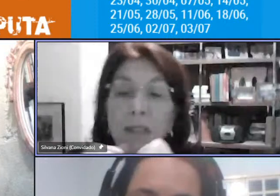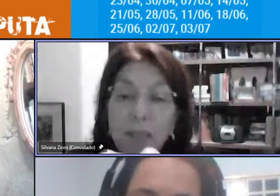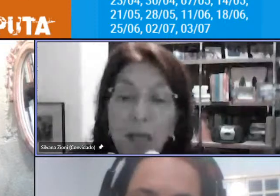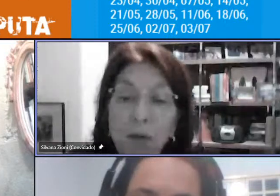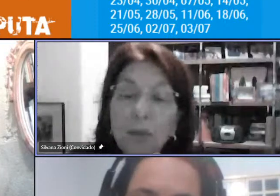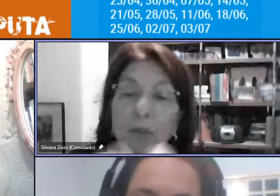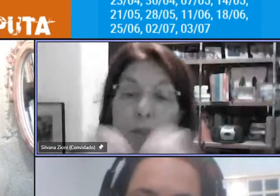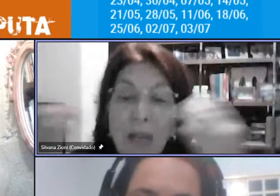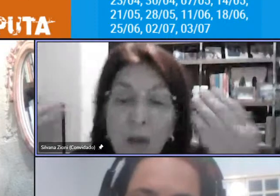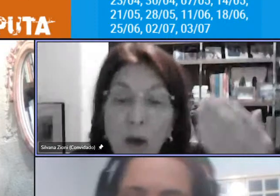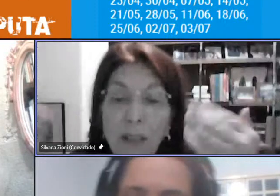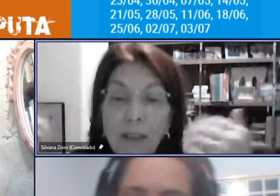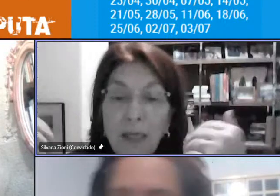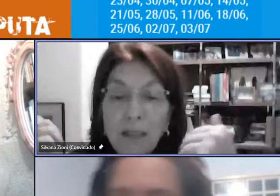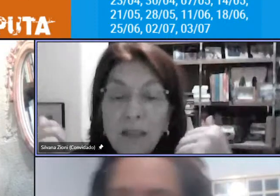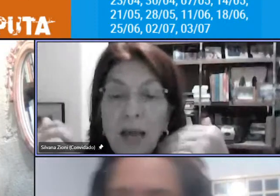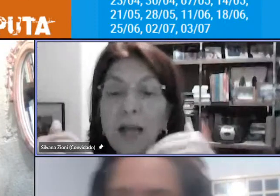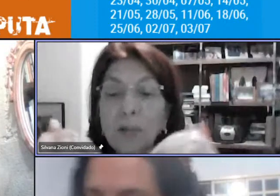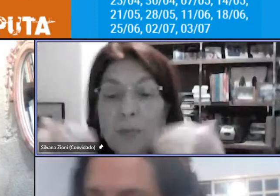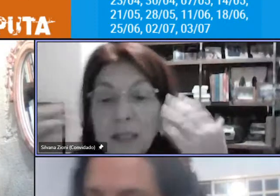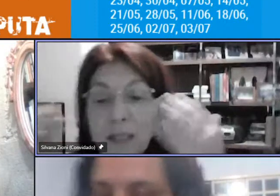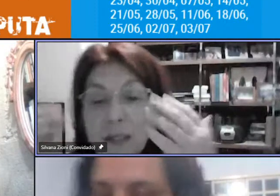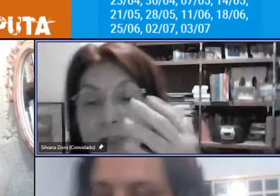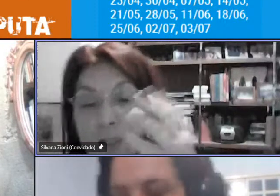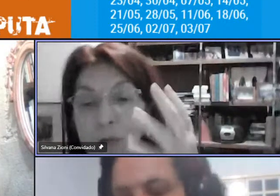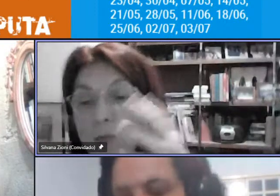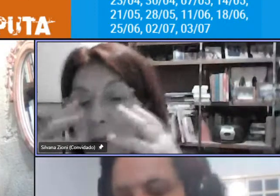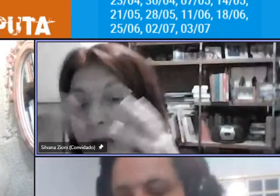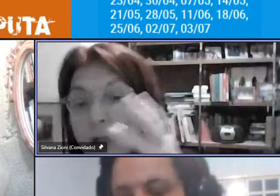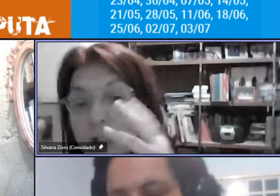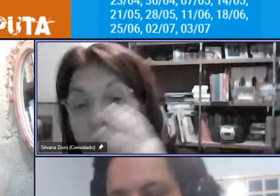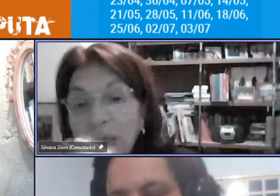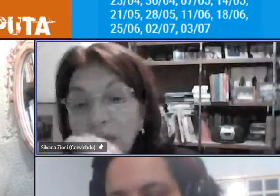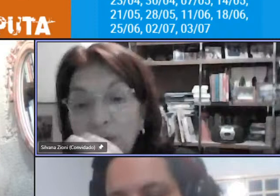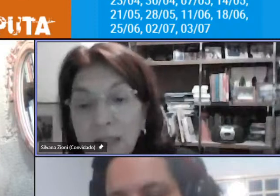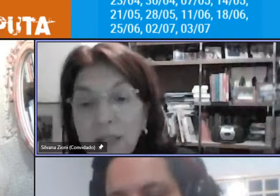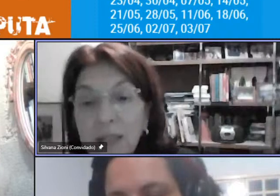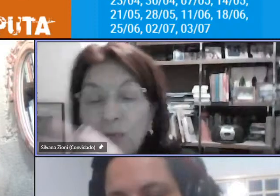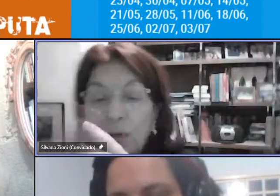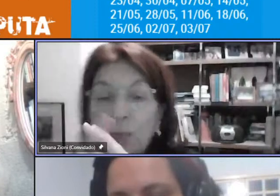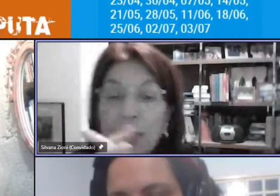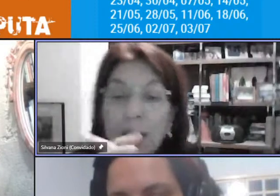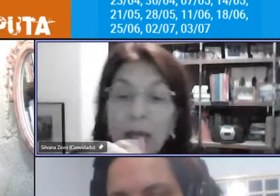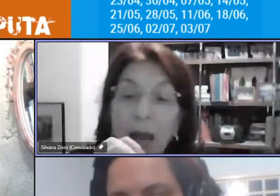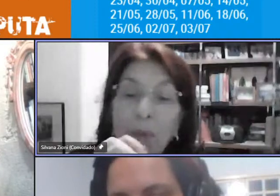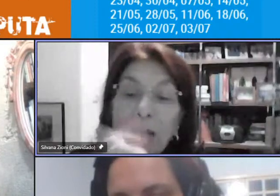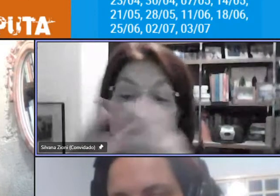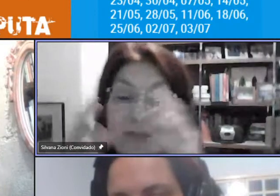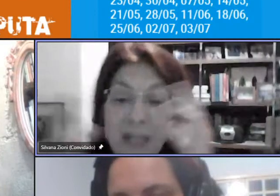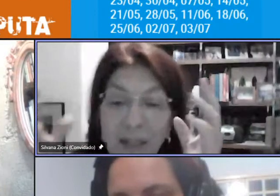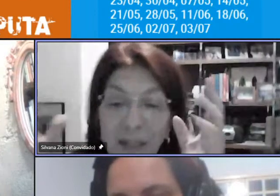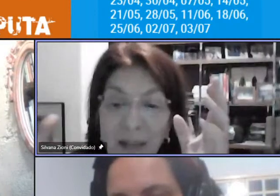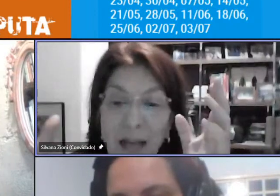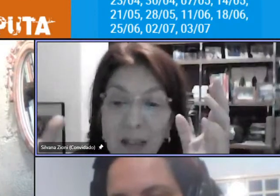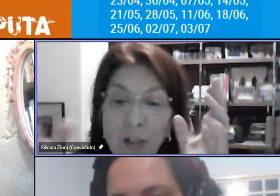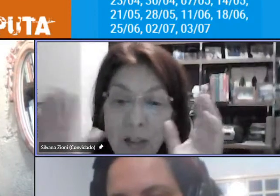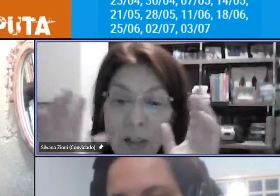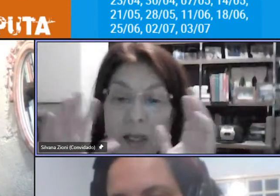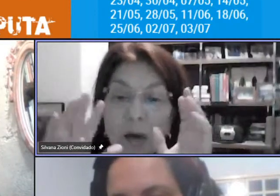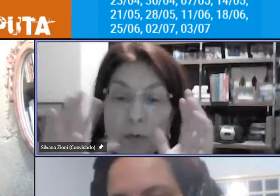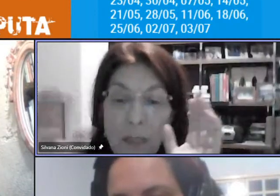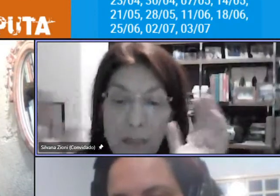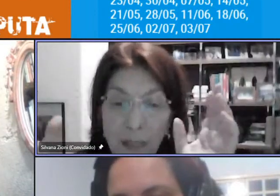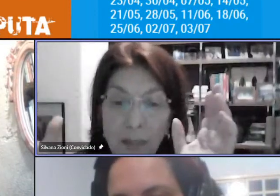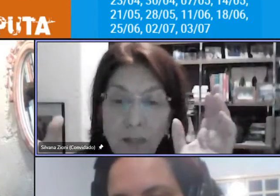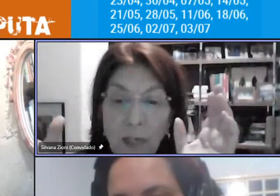que são de menor intensidade mas que exigem uma lógica mais flexível é uma diversidade